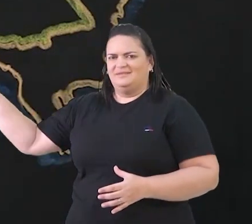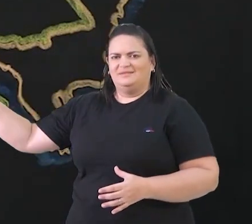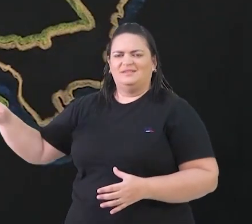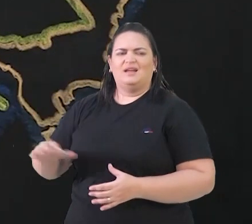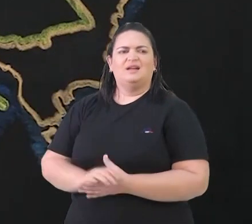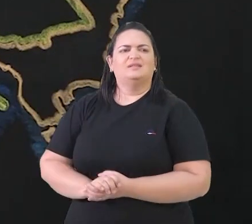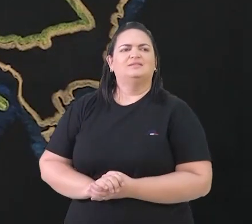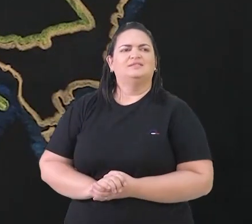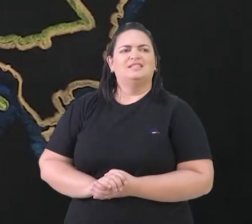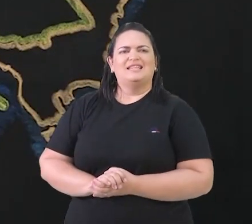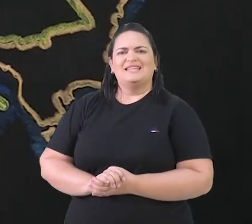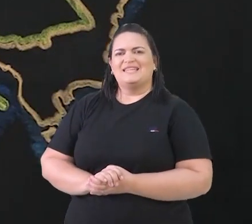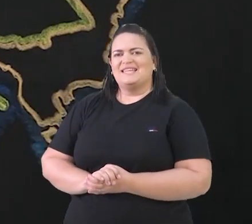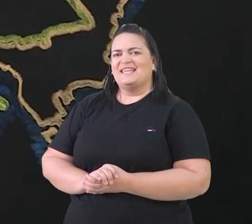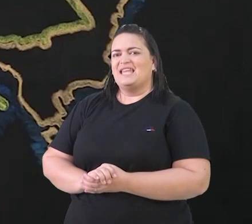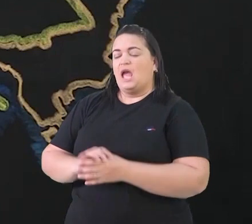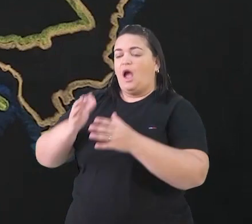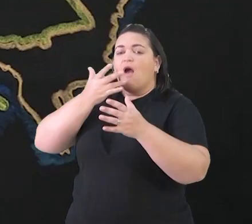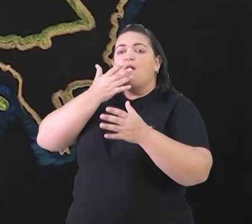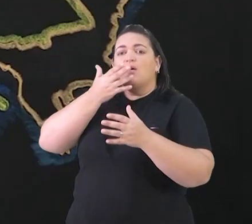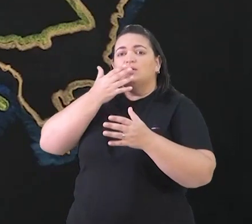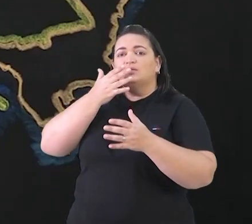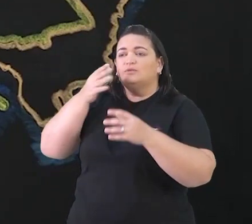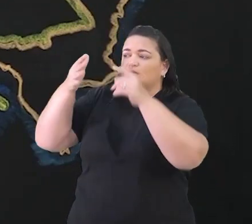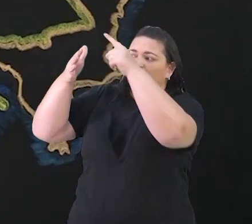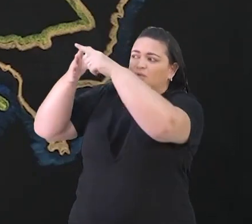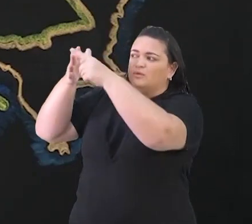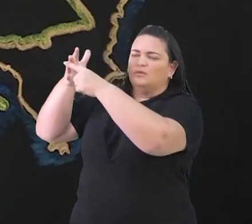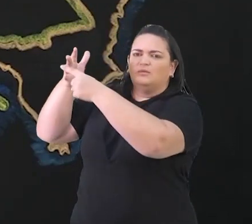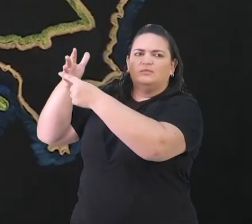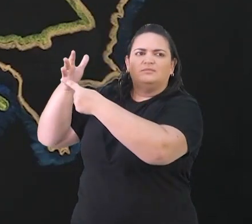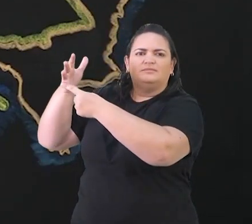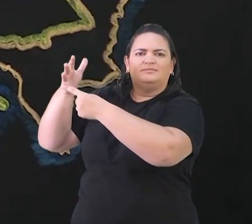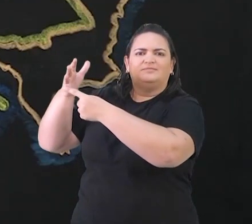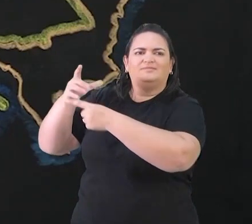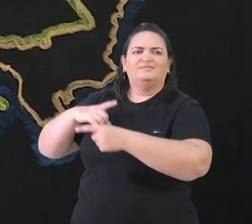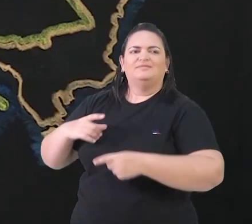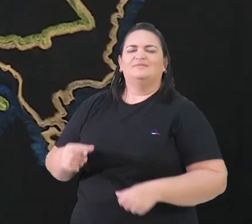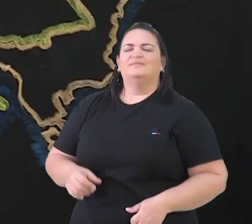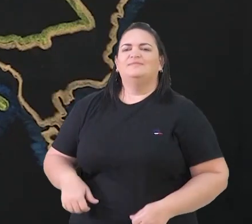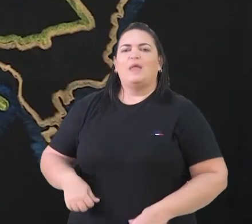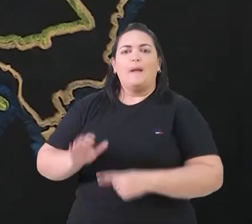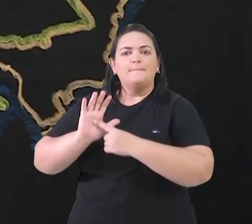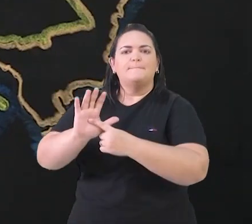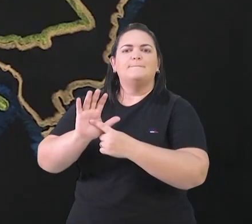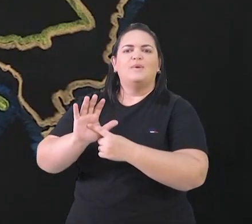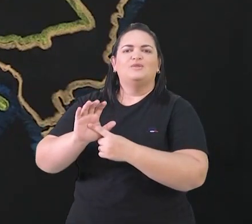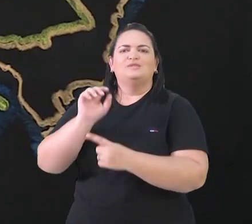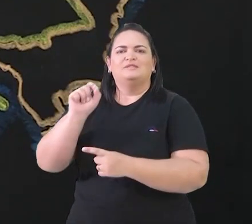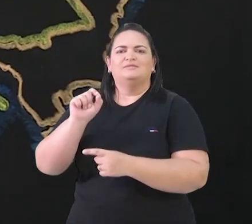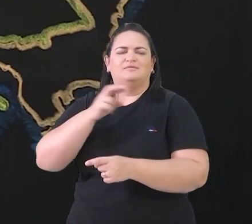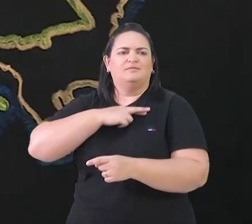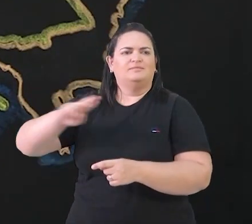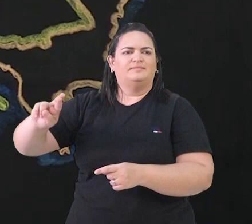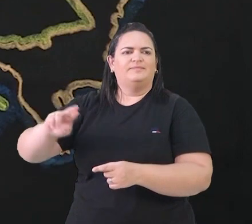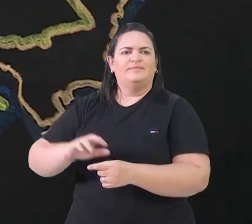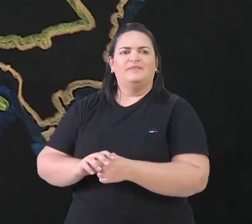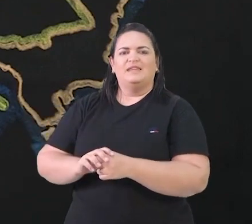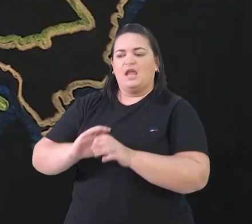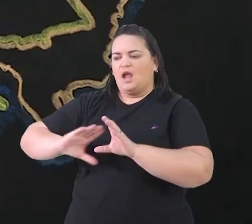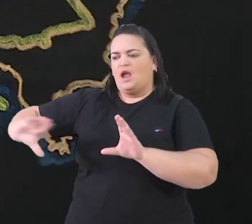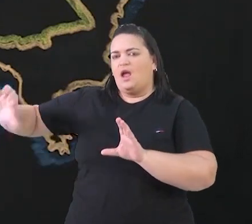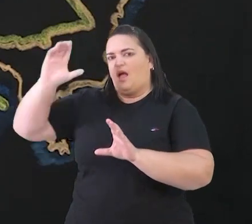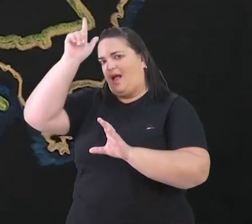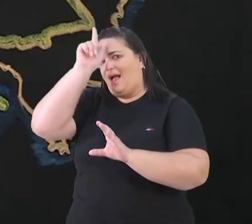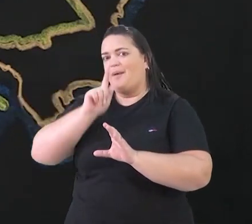Londres, e cada uma dessas cores representa uma área de domínio. Essa cor amarela, área de domínio